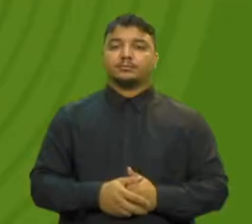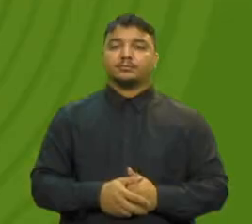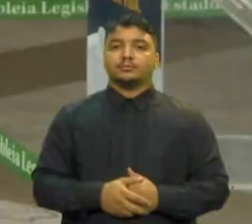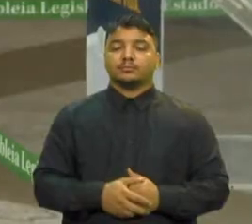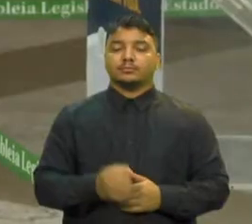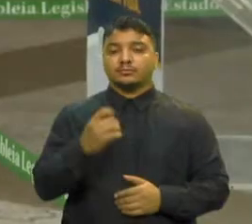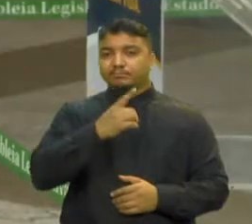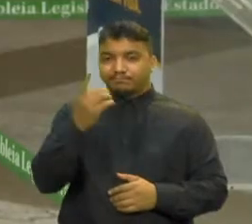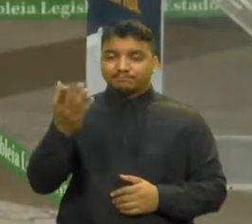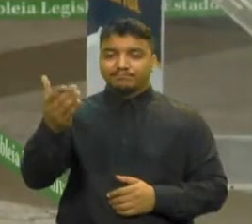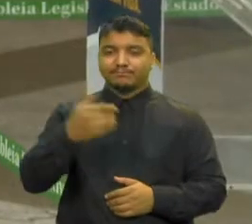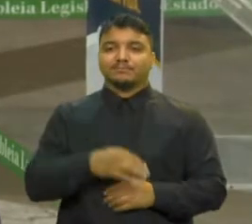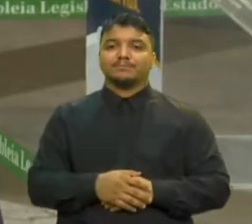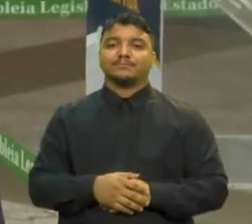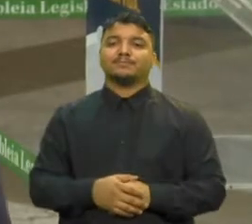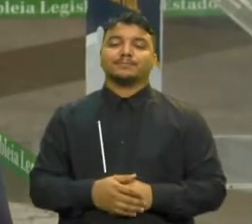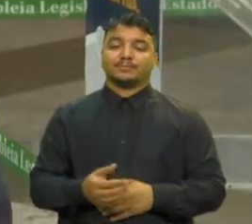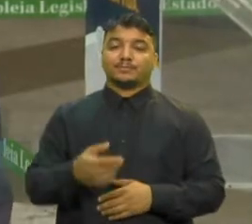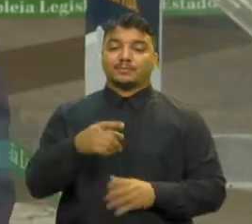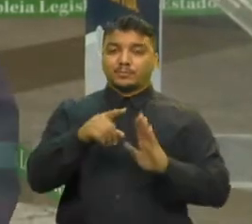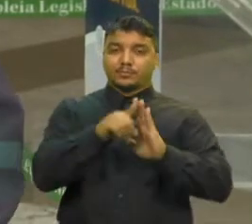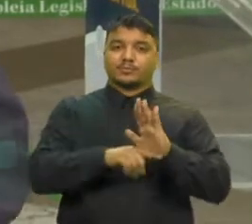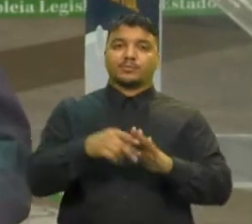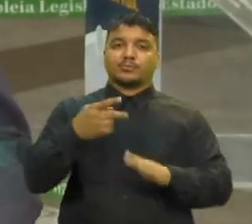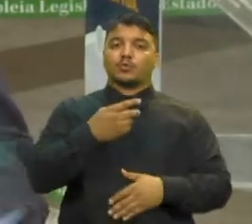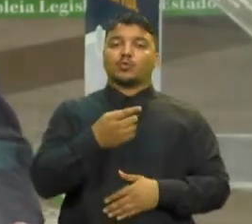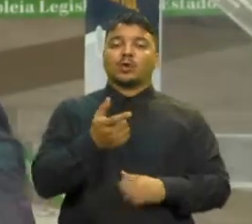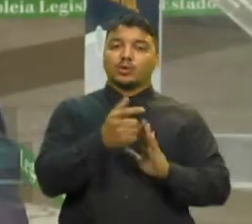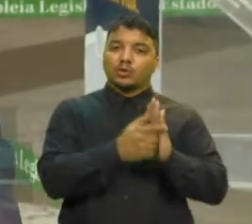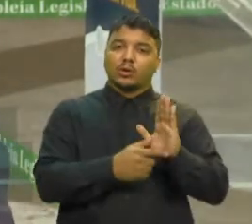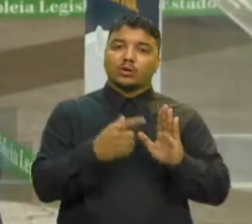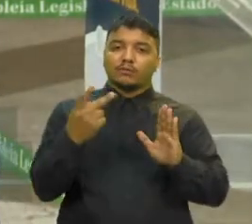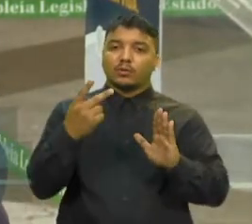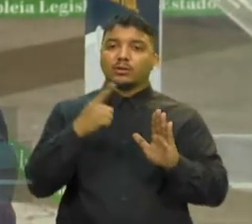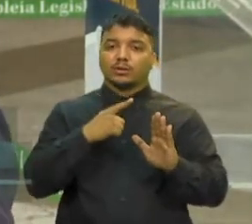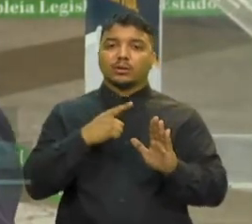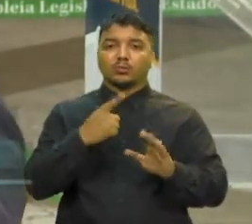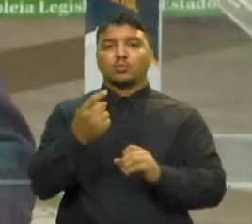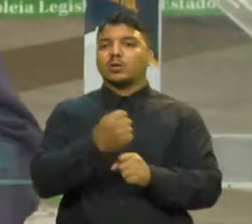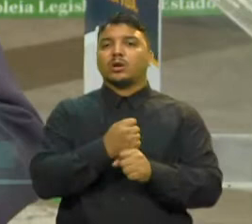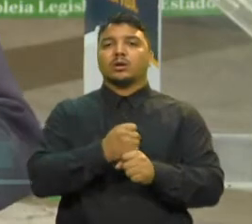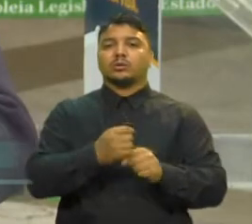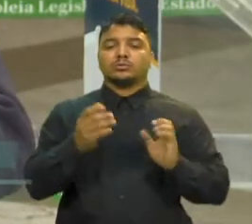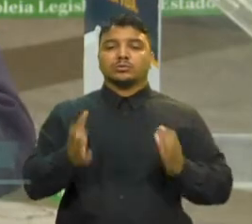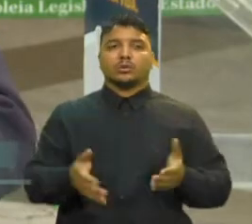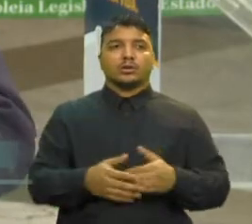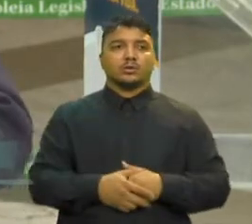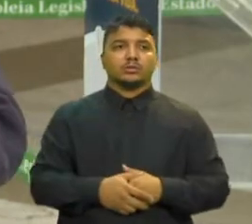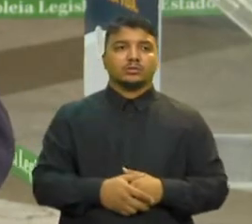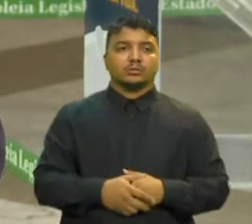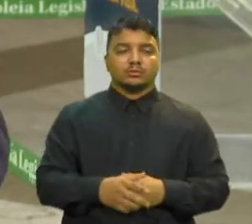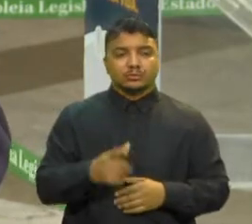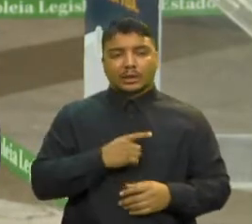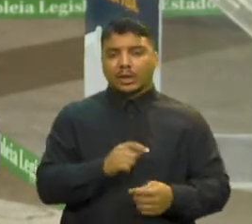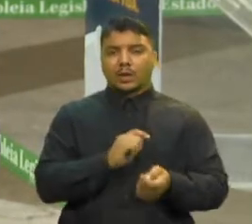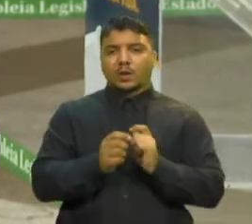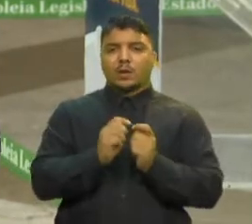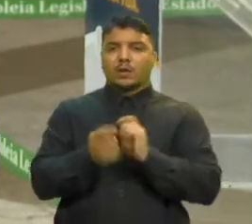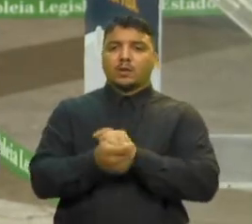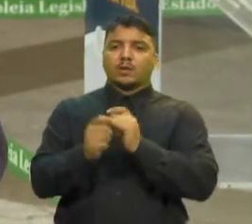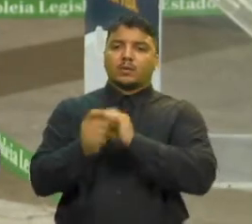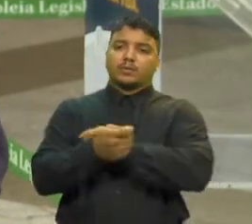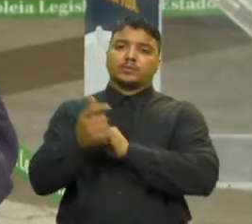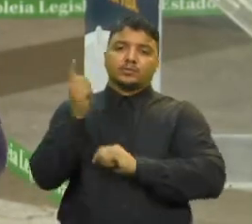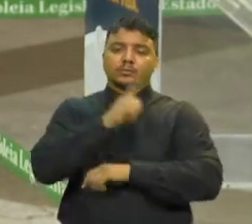dia a todos O programa Sua Nota Tem Valor Já tem um ano de existência E vem se aprimorando a